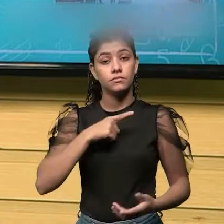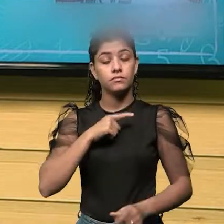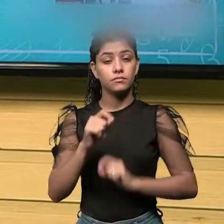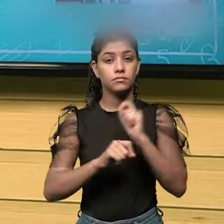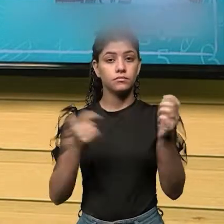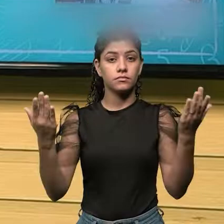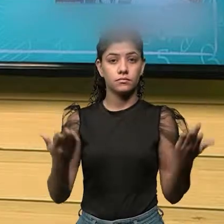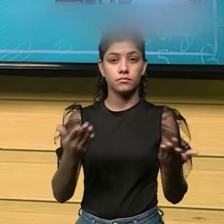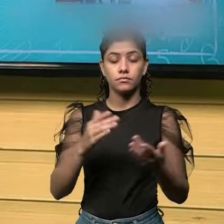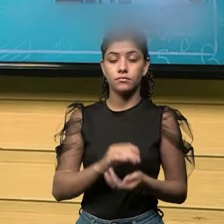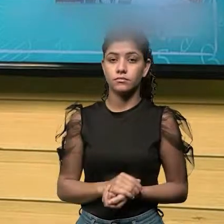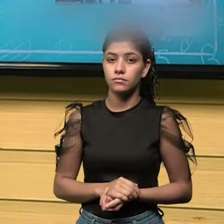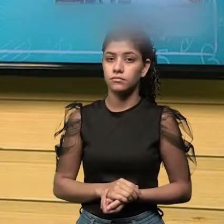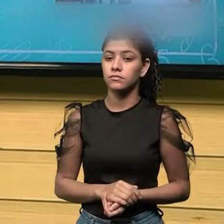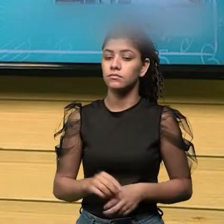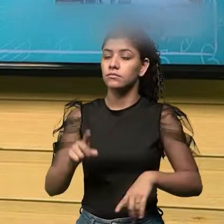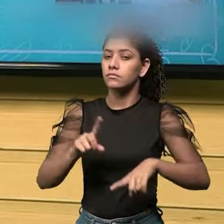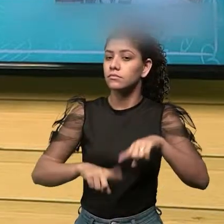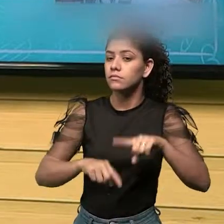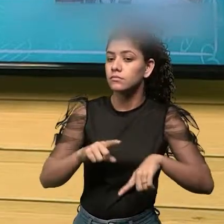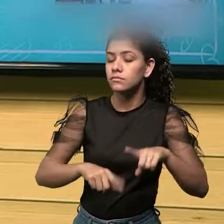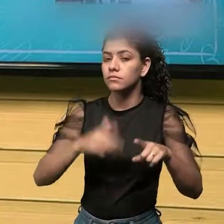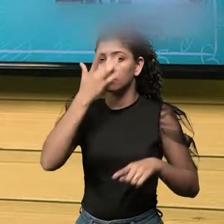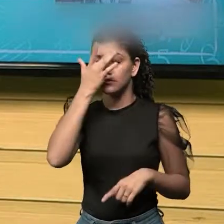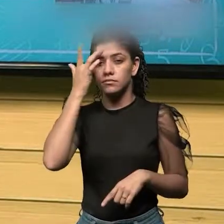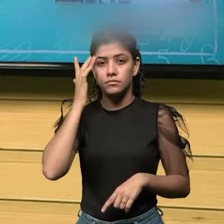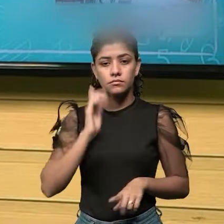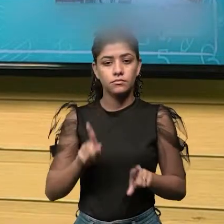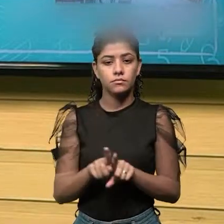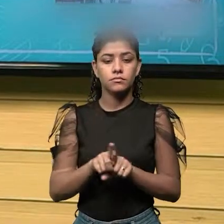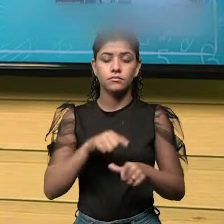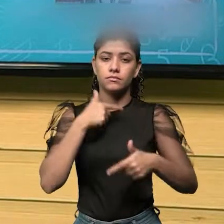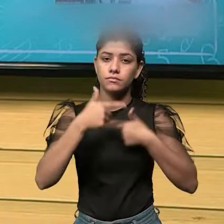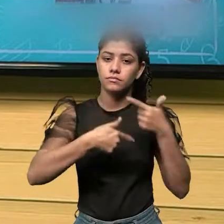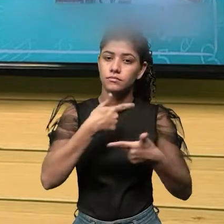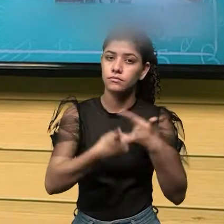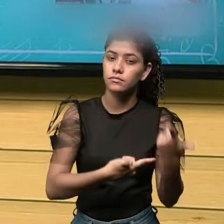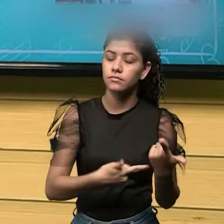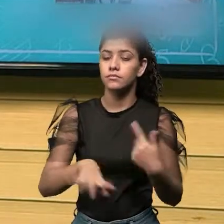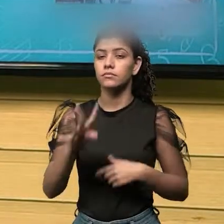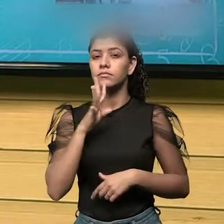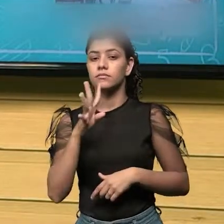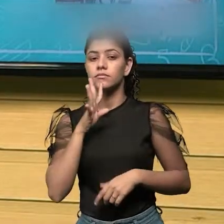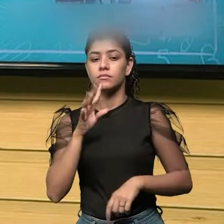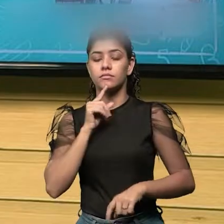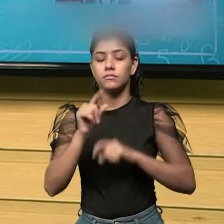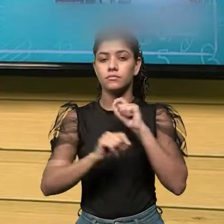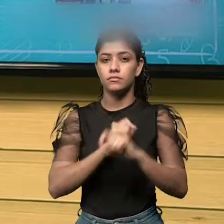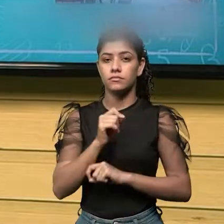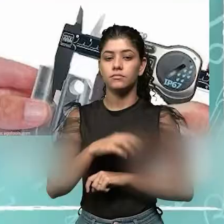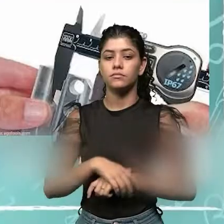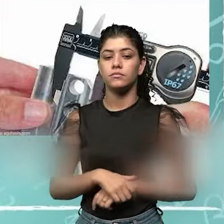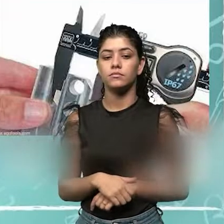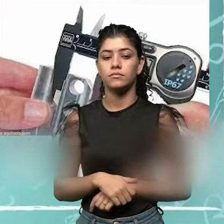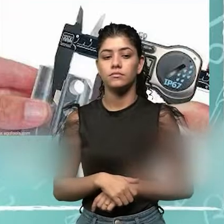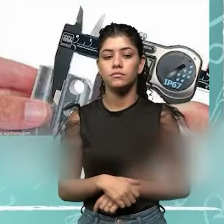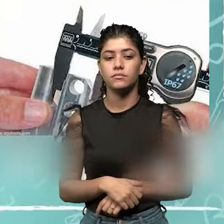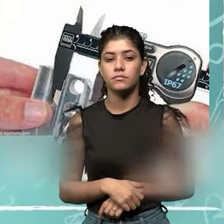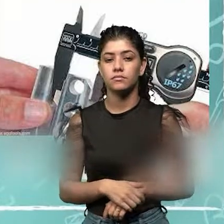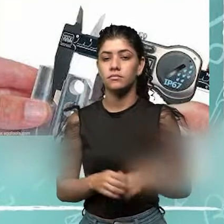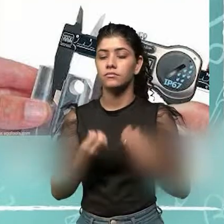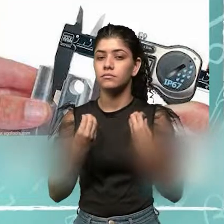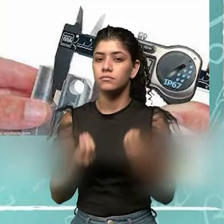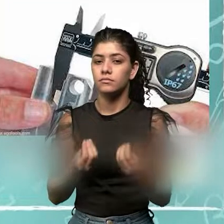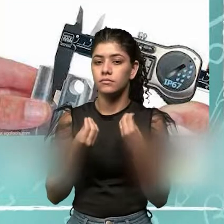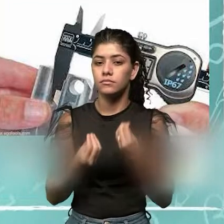alguns aparelhos, algumas pessoas executando medições, que nós vamos conhecer esses aparelhos, para que eles